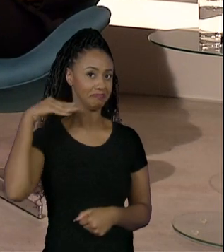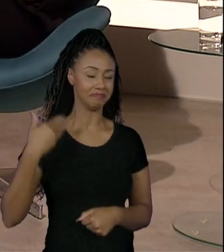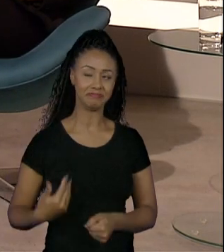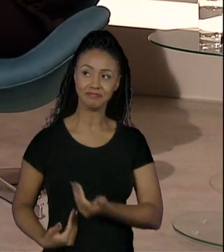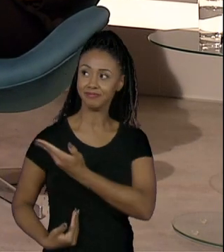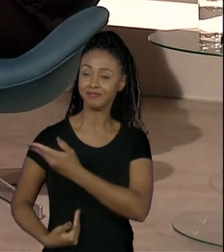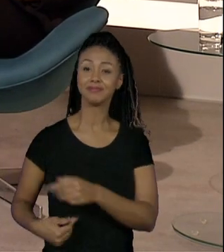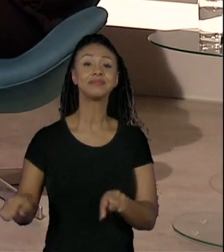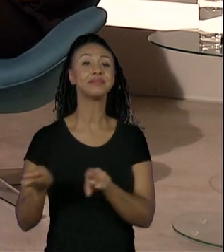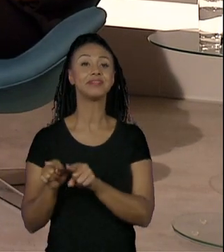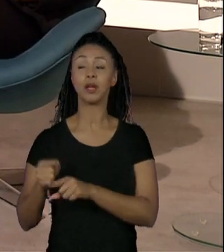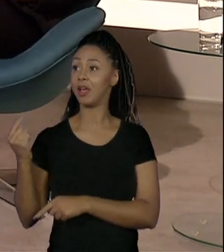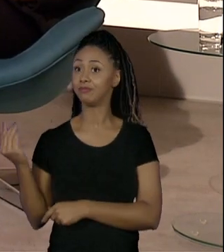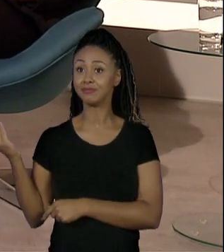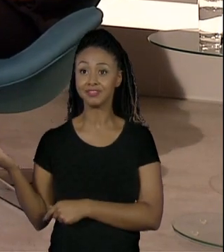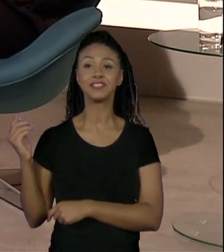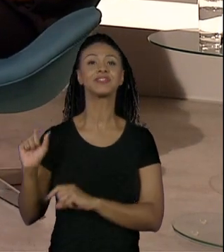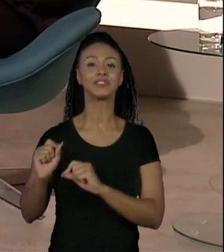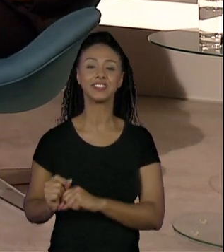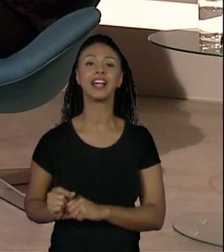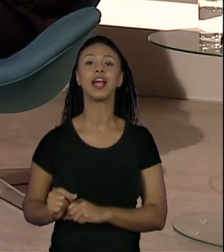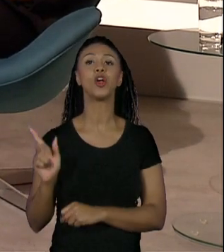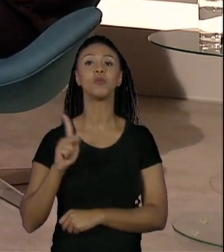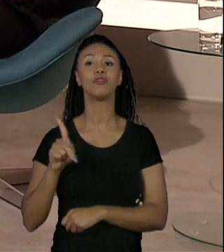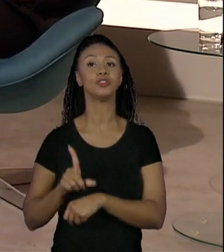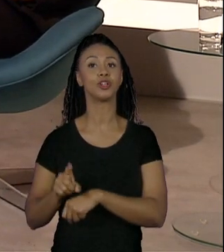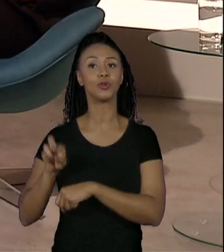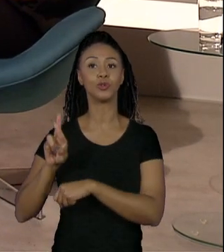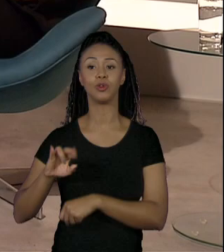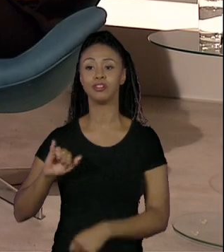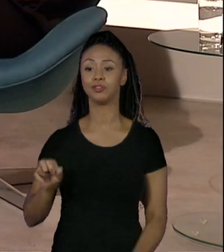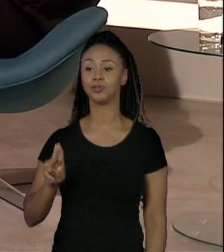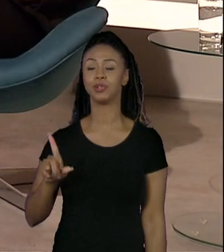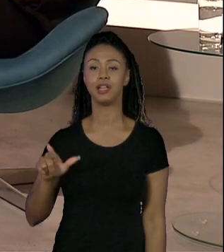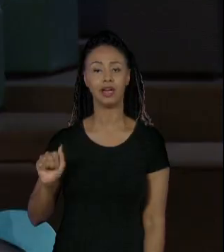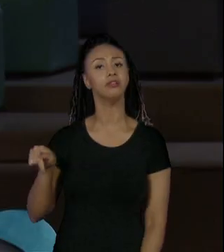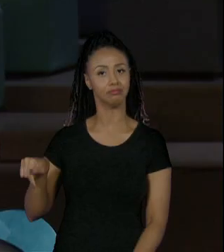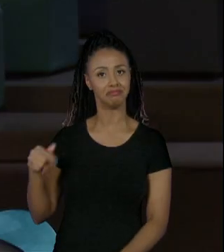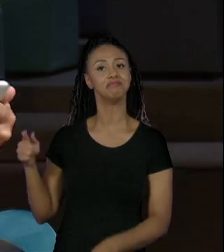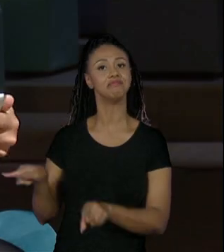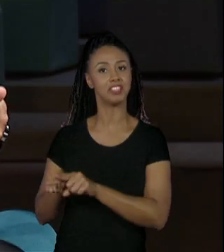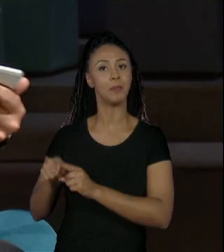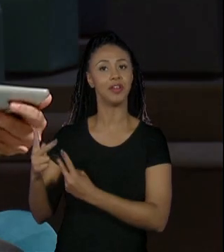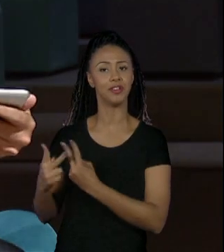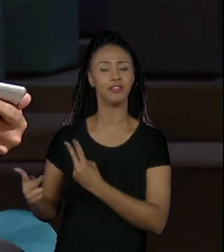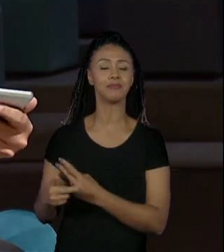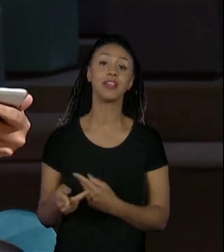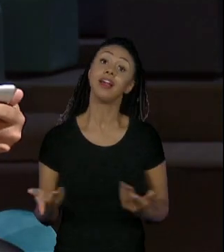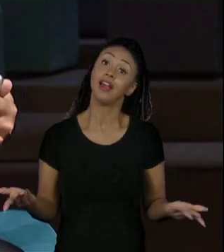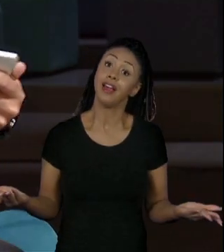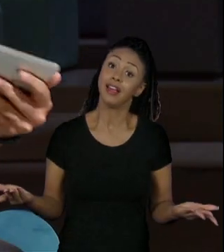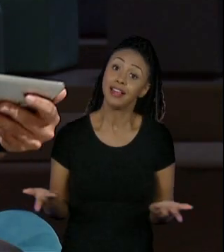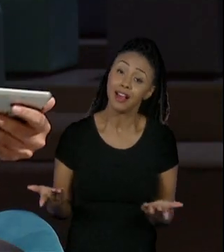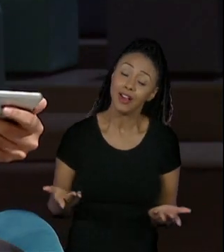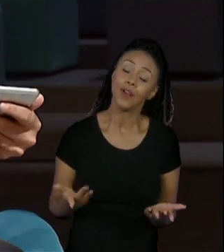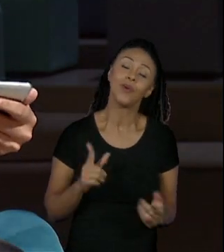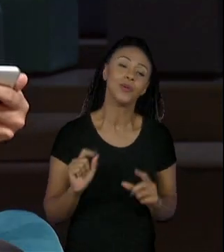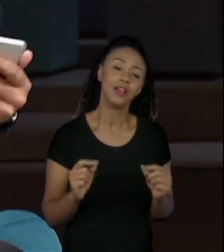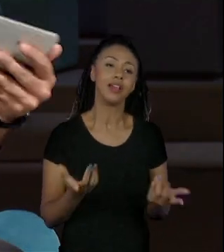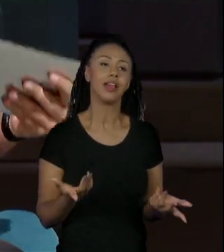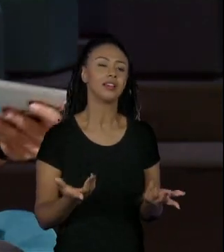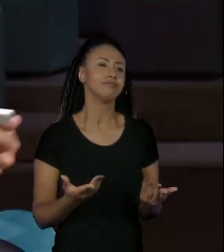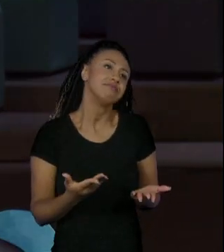e a professora doutora da Univesp, a Juliana Chiaretti 9, que a gente, na verdade, agora vai propor um